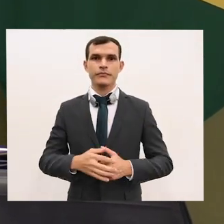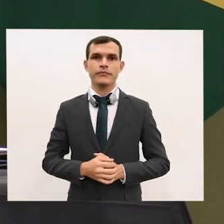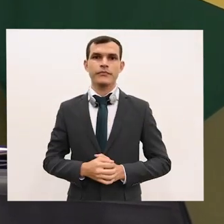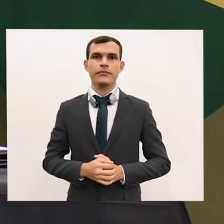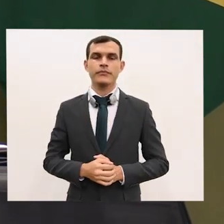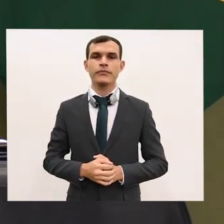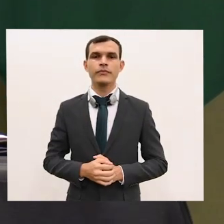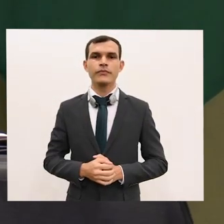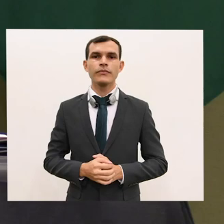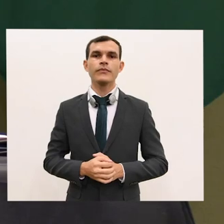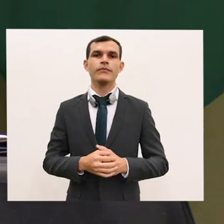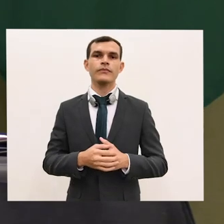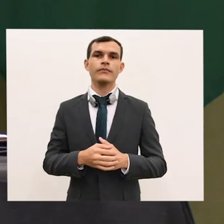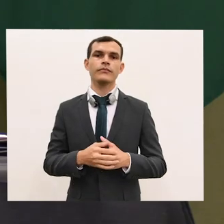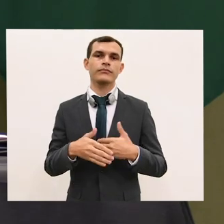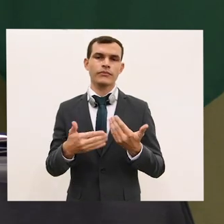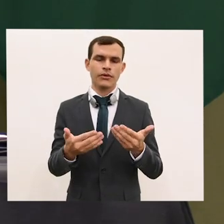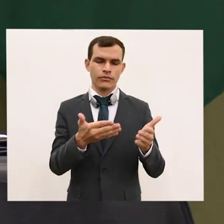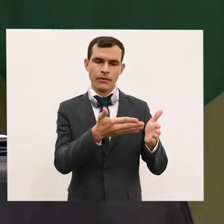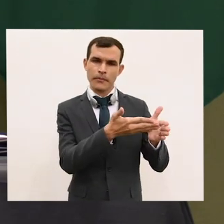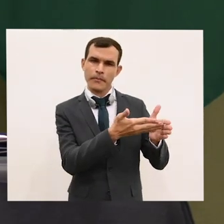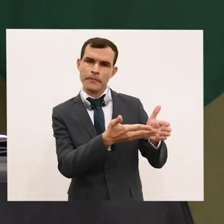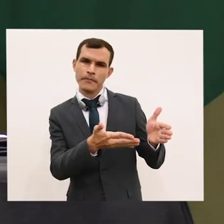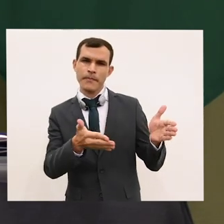transição para o período pós-pandemia,